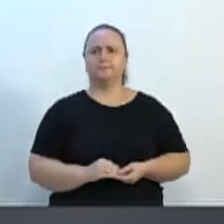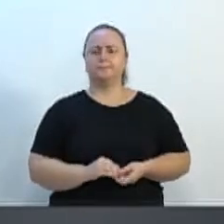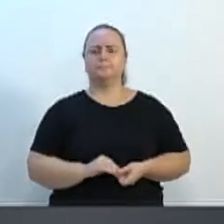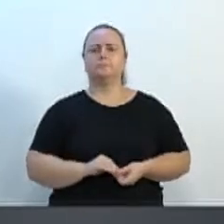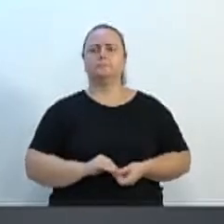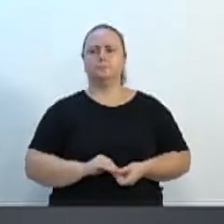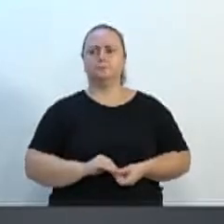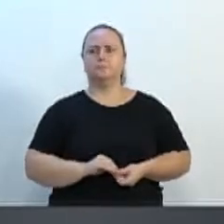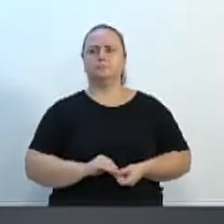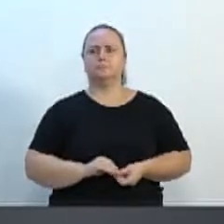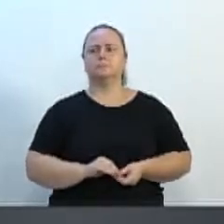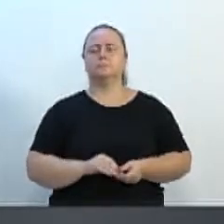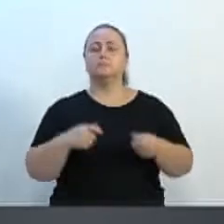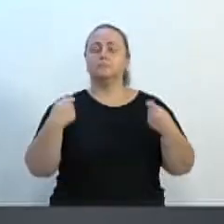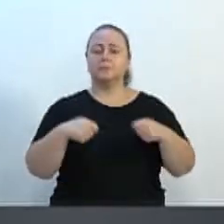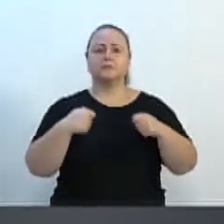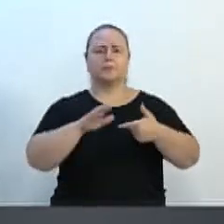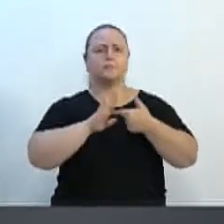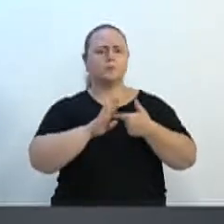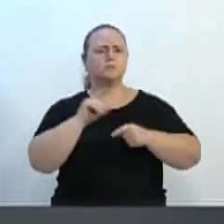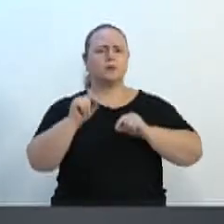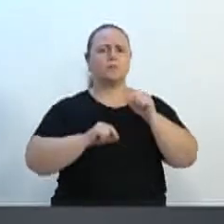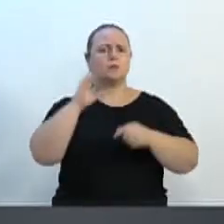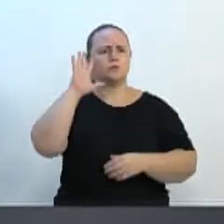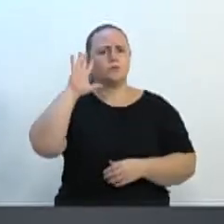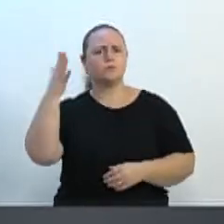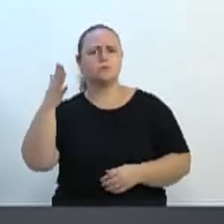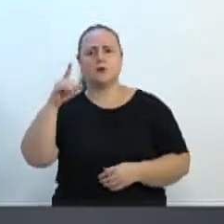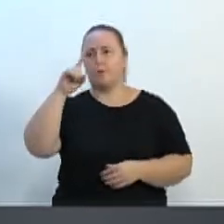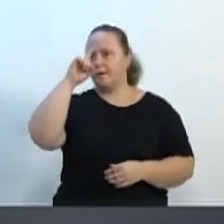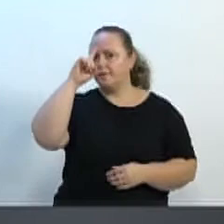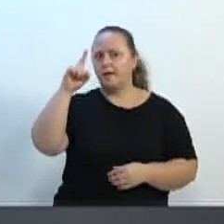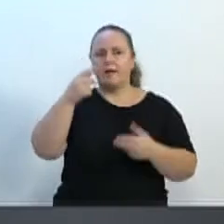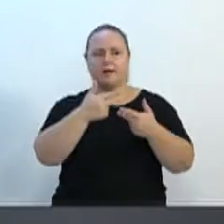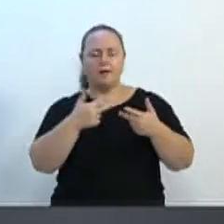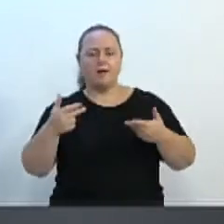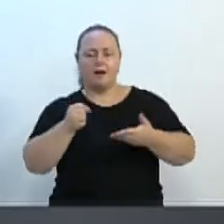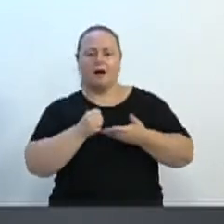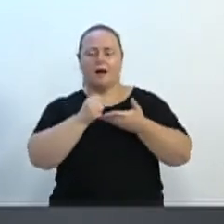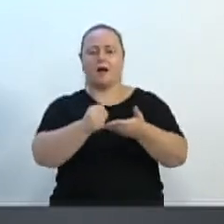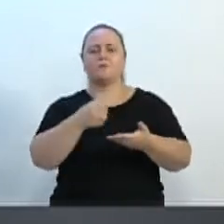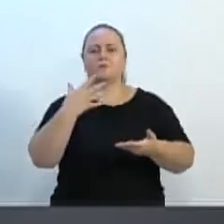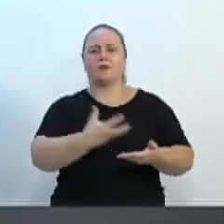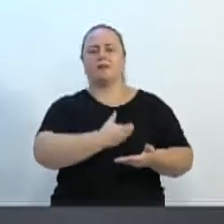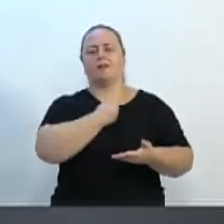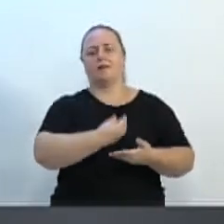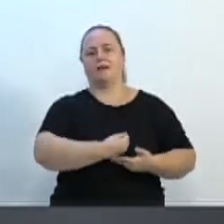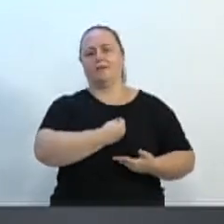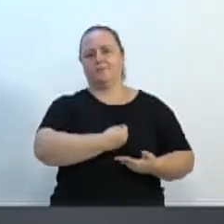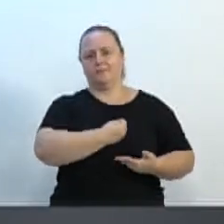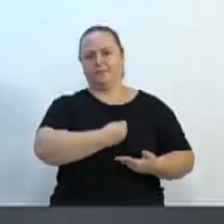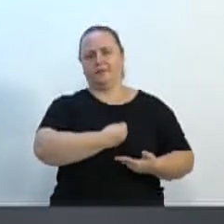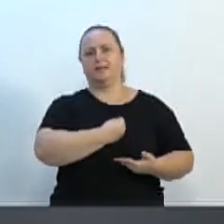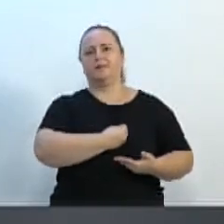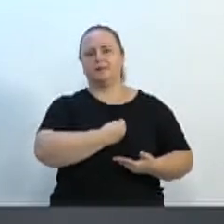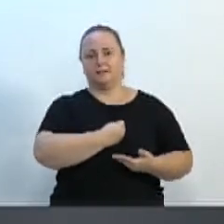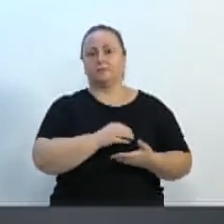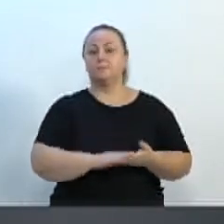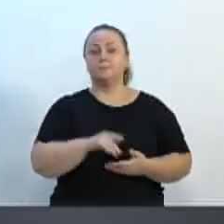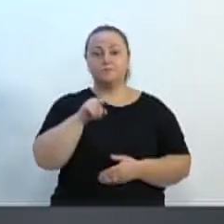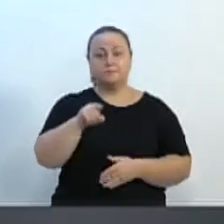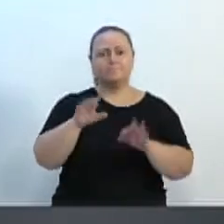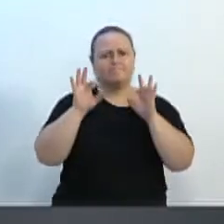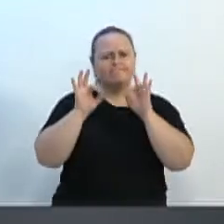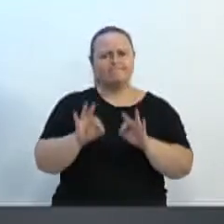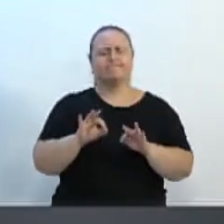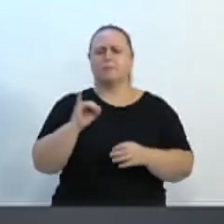apresentar propostas, soluções, ideias, sugestões que ajudem a salvar vidas na nossa cidade. E essa questão aí realmente só sabe